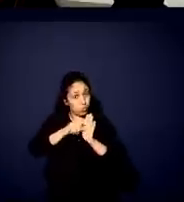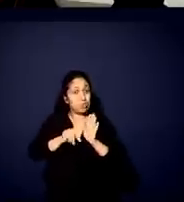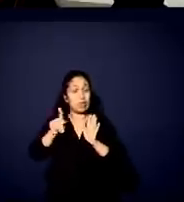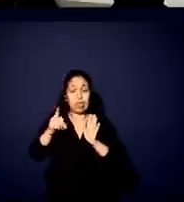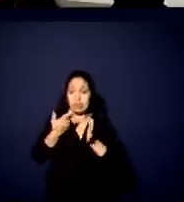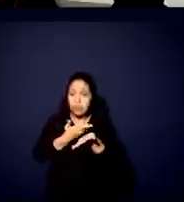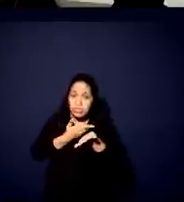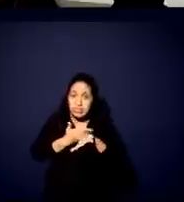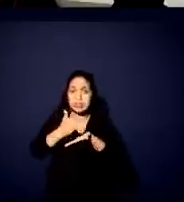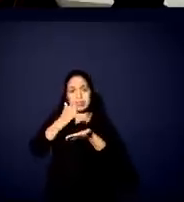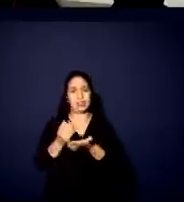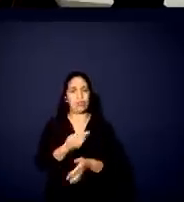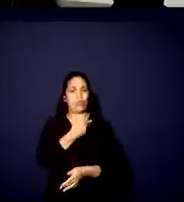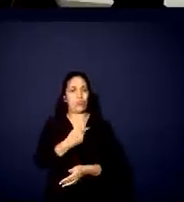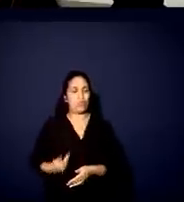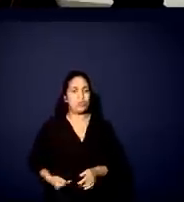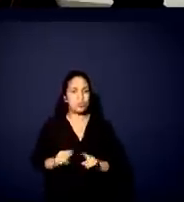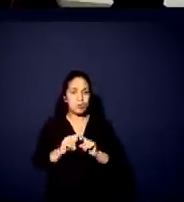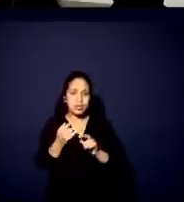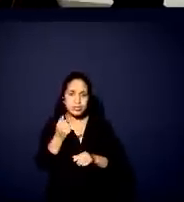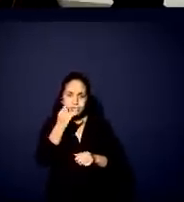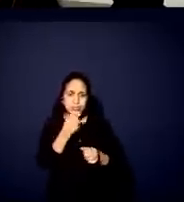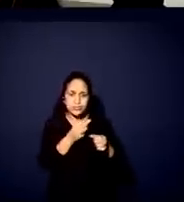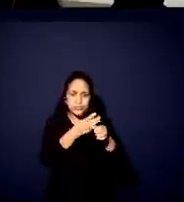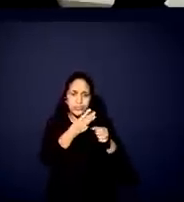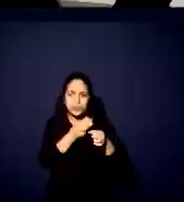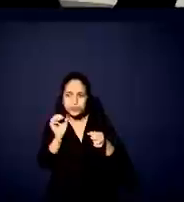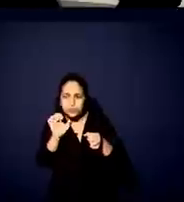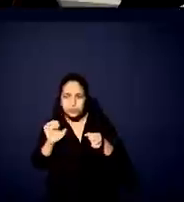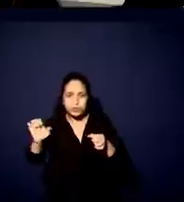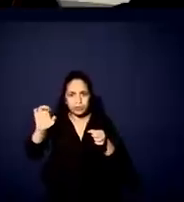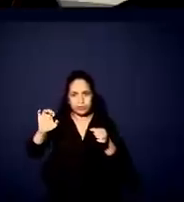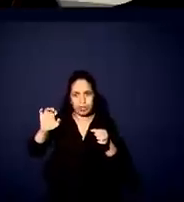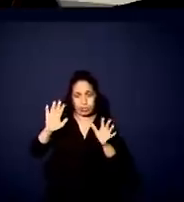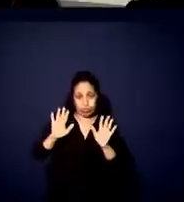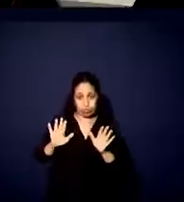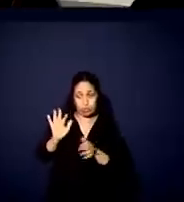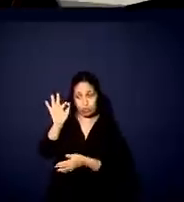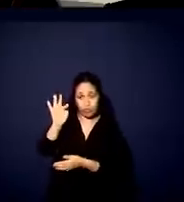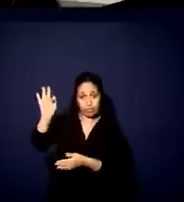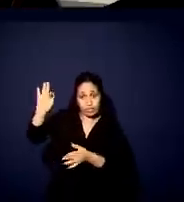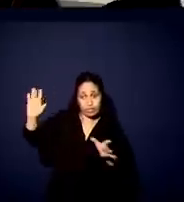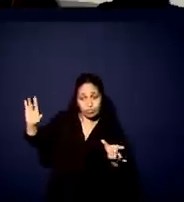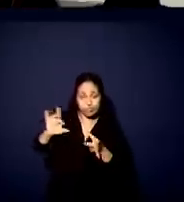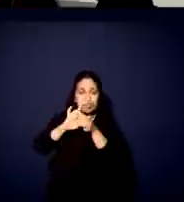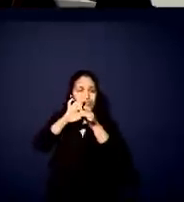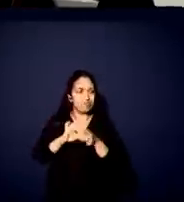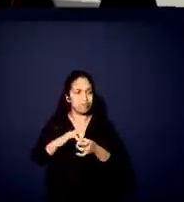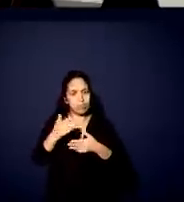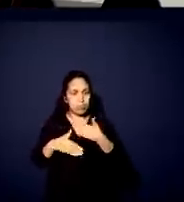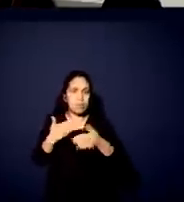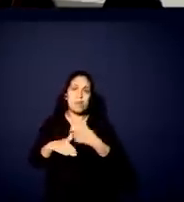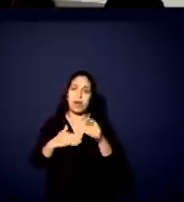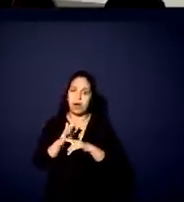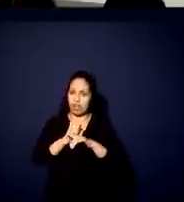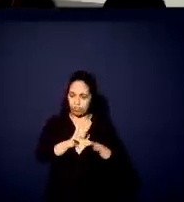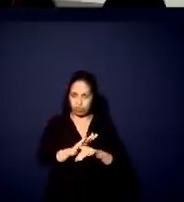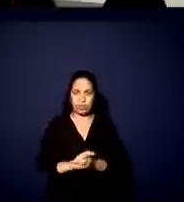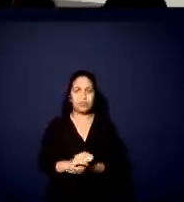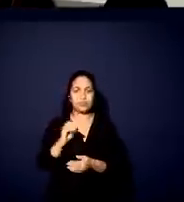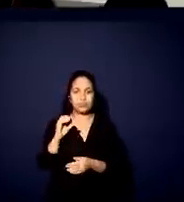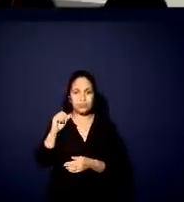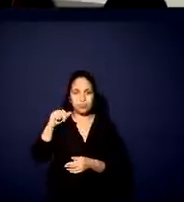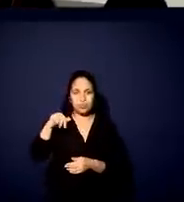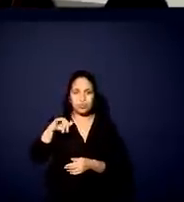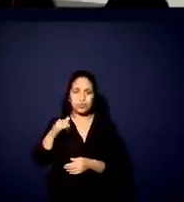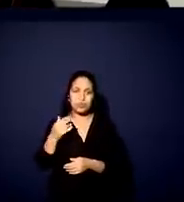mas que, se os estados e municípios e o governo federal tiverem a bom termo, isso vai ajudar. Agora, na questão conjuntural, como é que está?